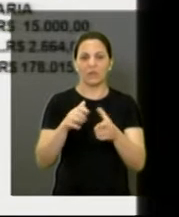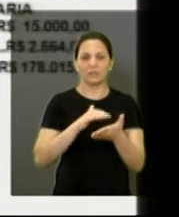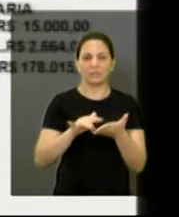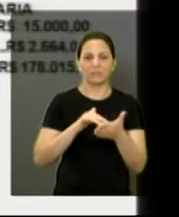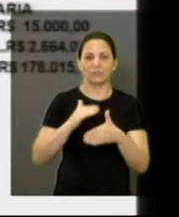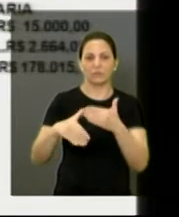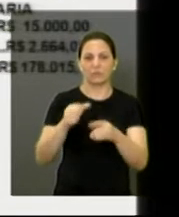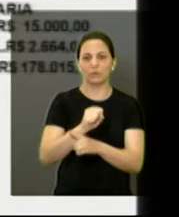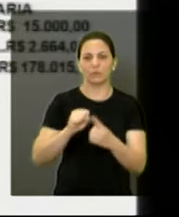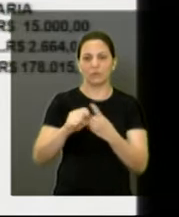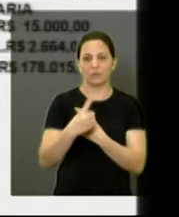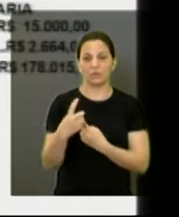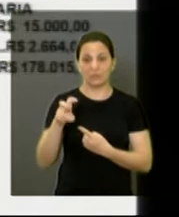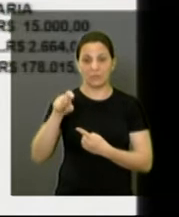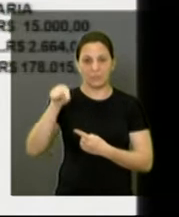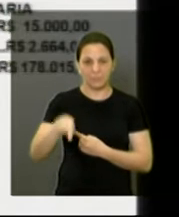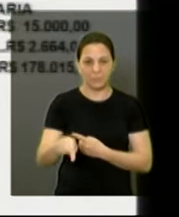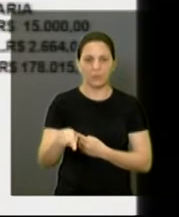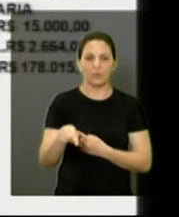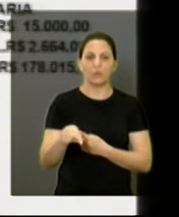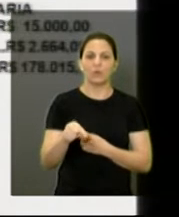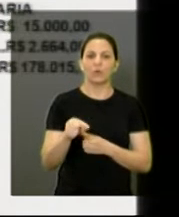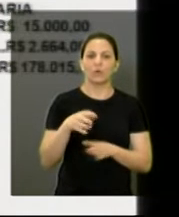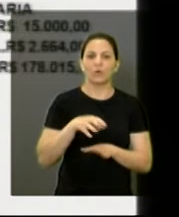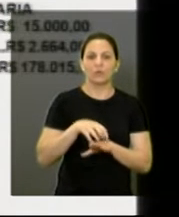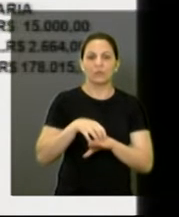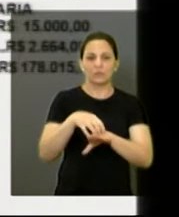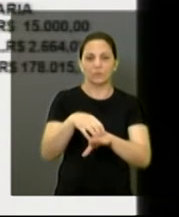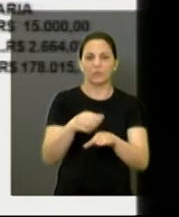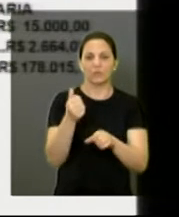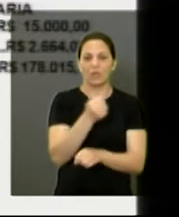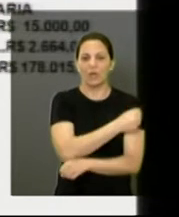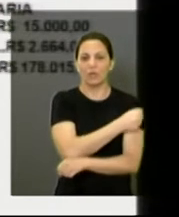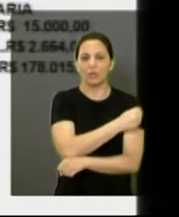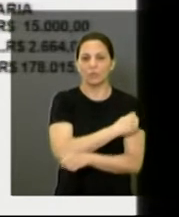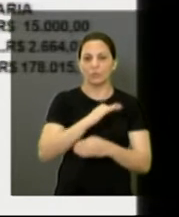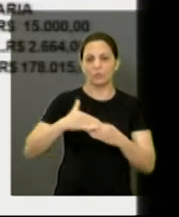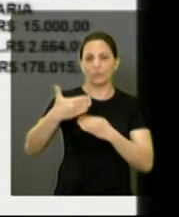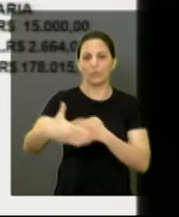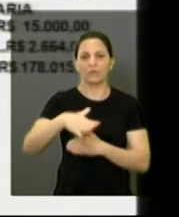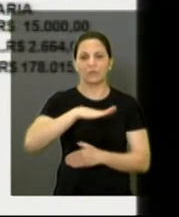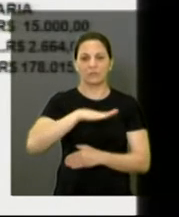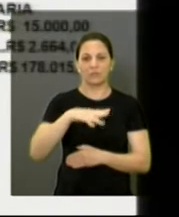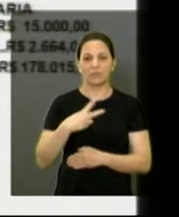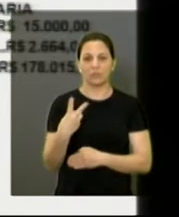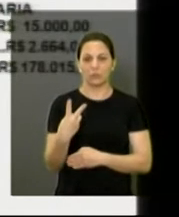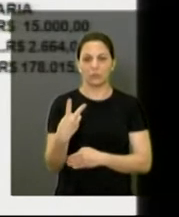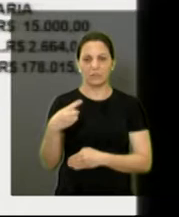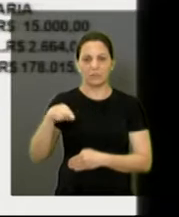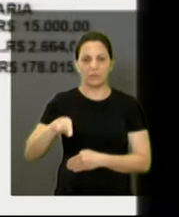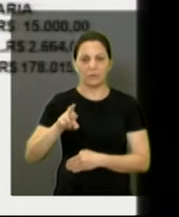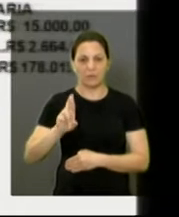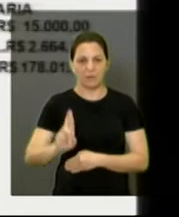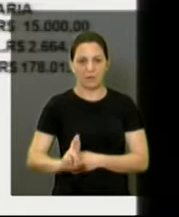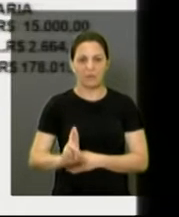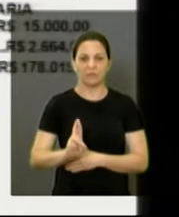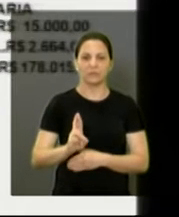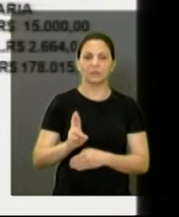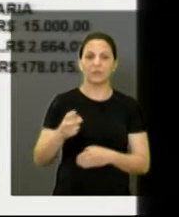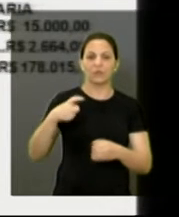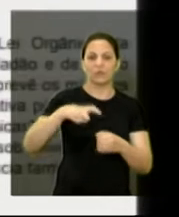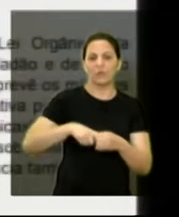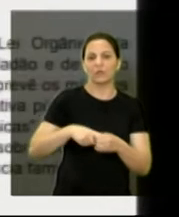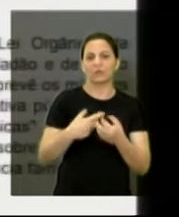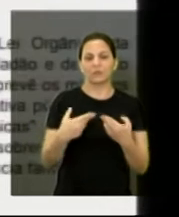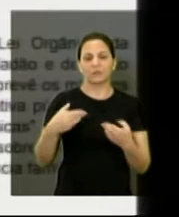Assistência e Desenvolvimento Social, 15 mil. Transporte de alunos fora do município, 2 mil. Ressocialização de sentenciados, 178 mil.